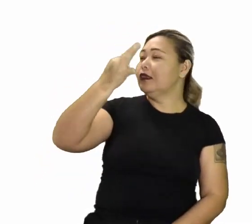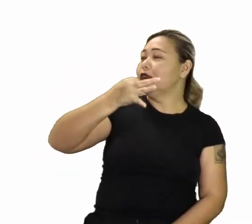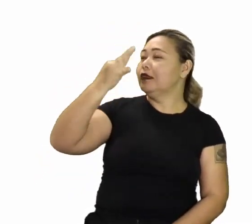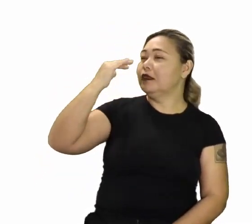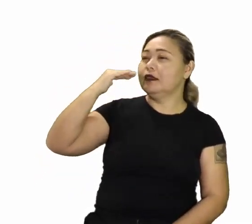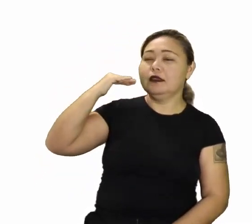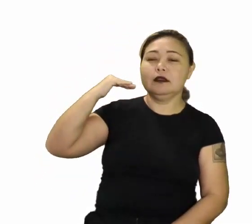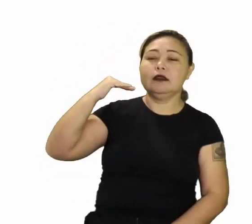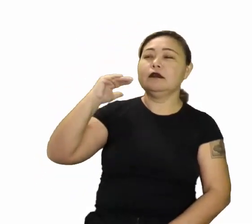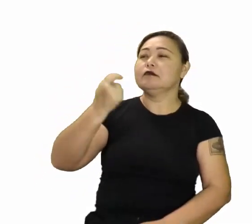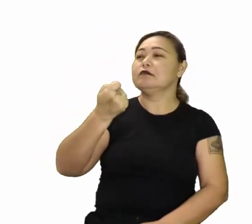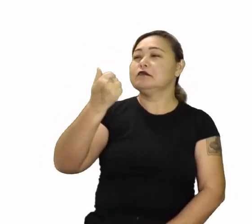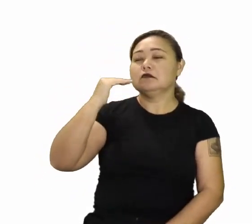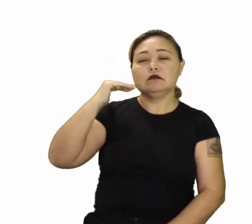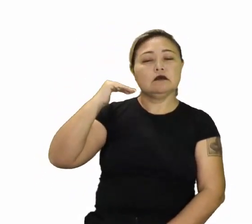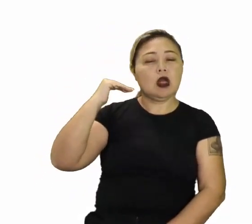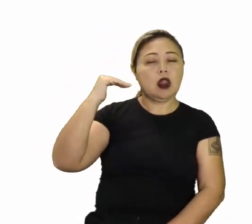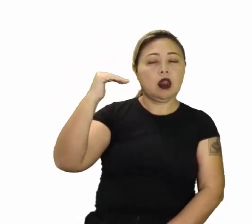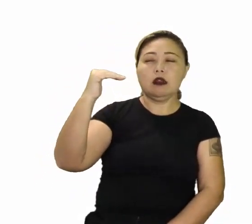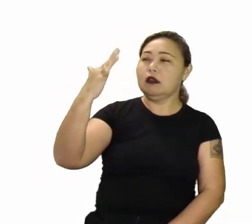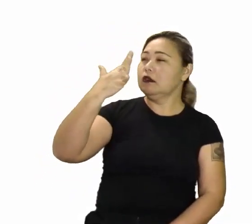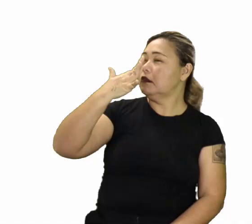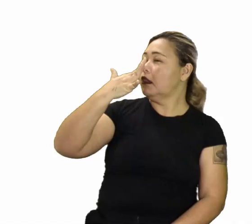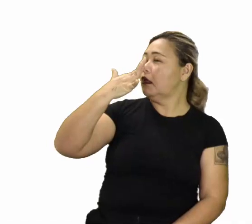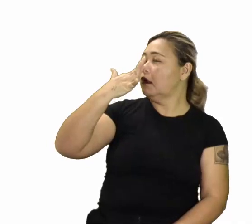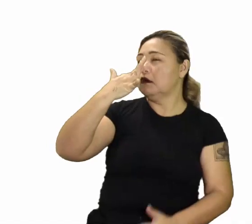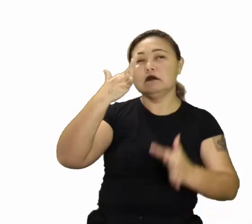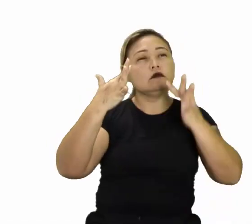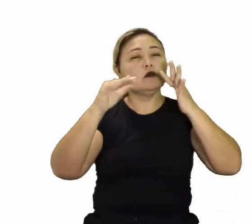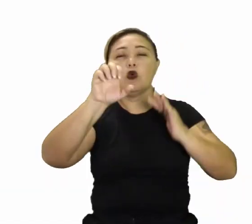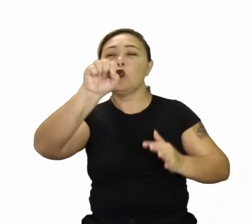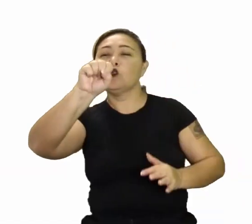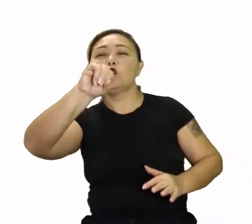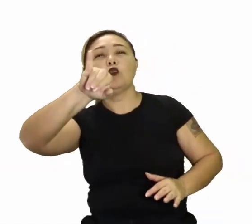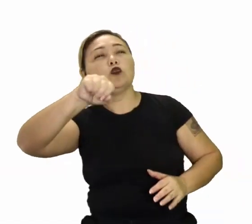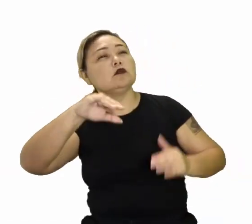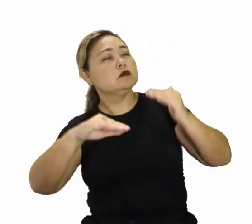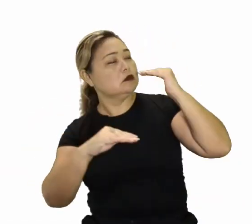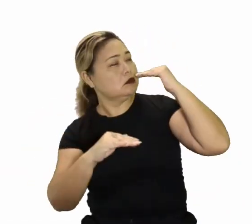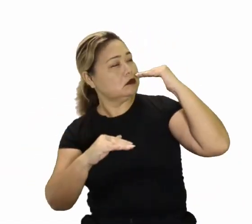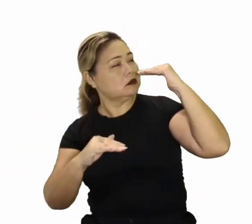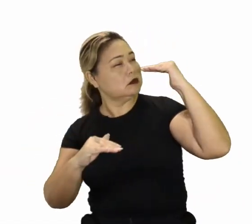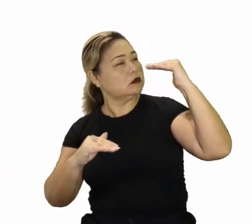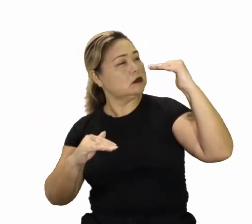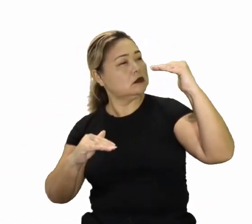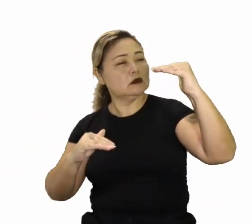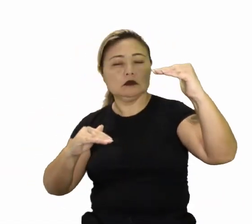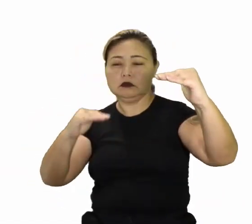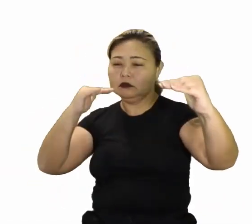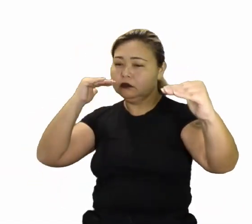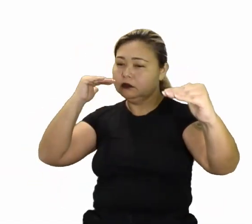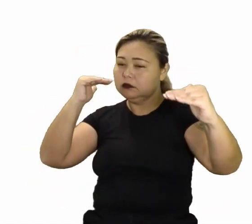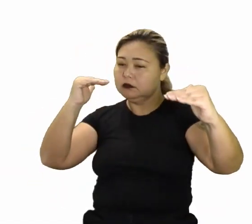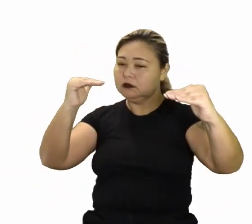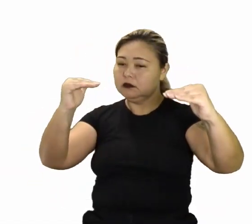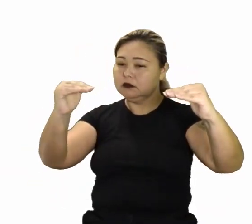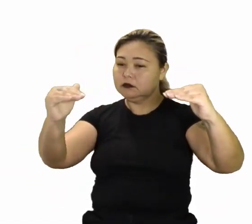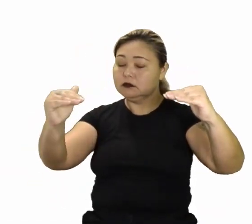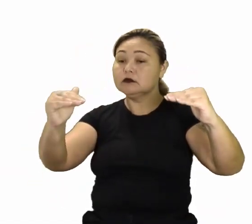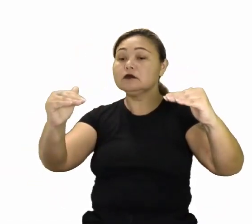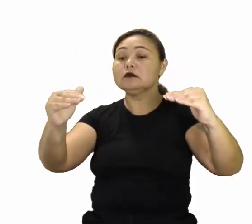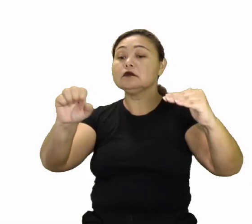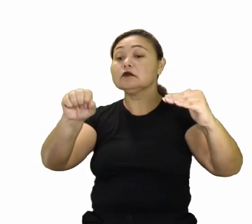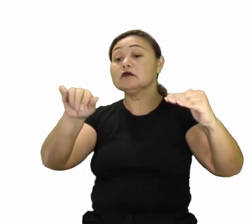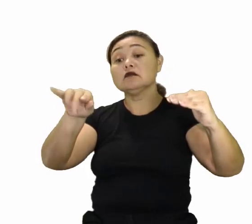plantações de milho, soja, sorgo, tudo retinho. Então, isso dentro do